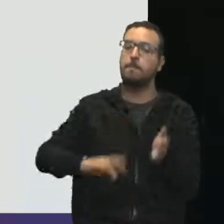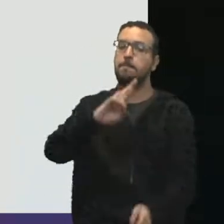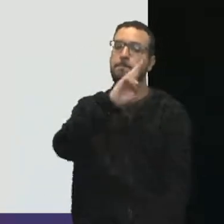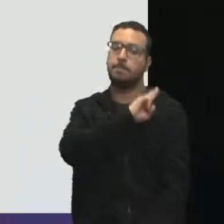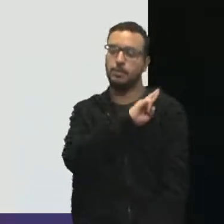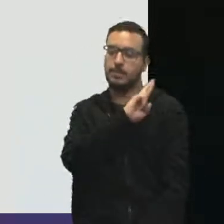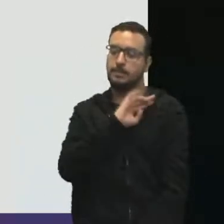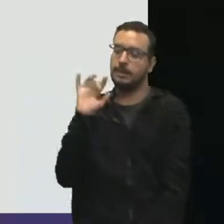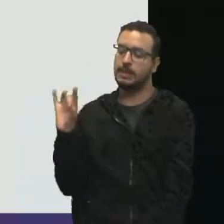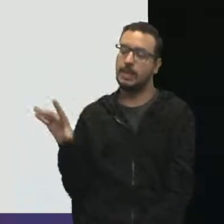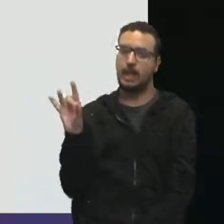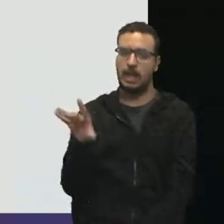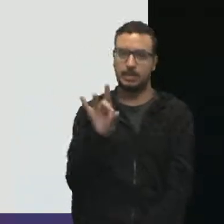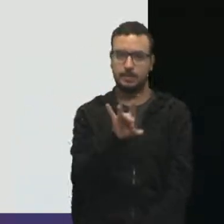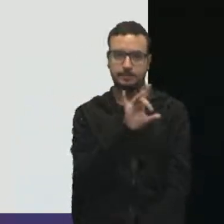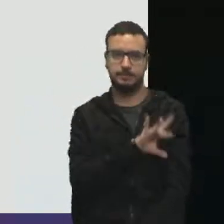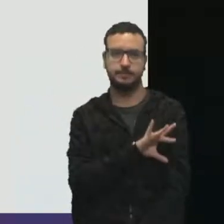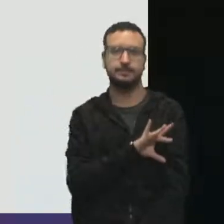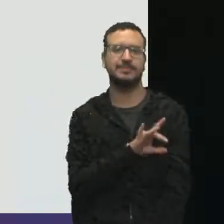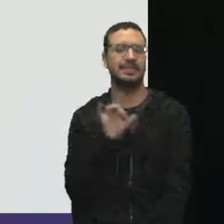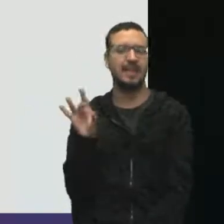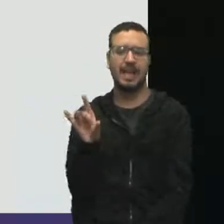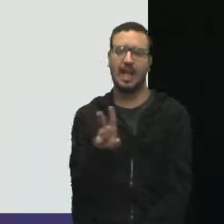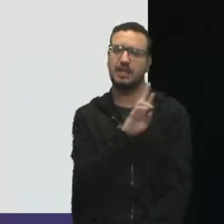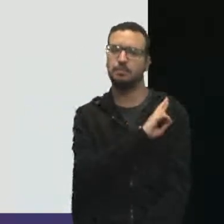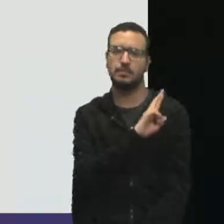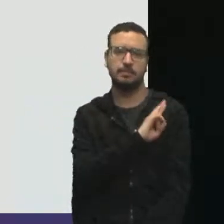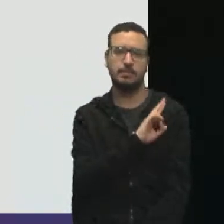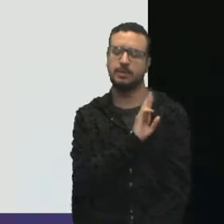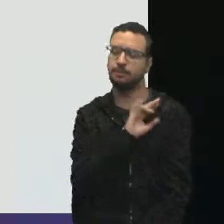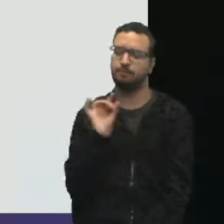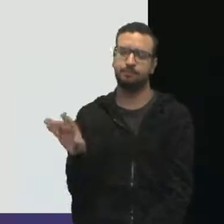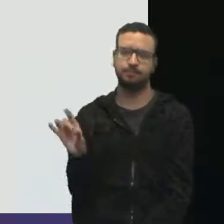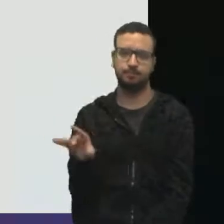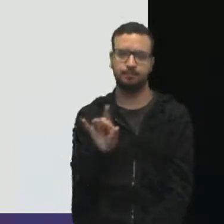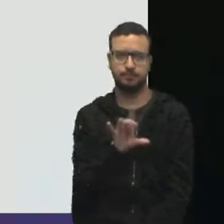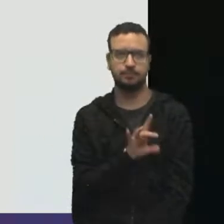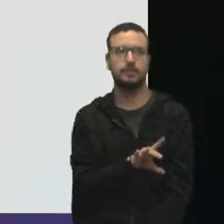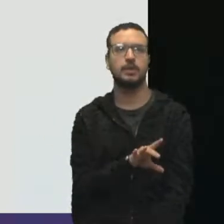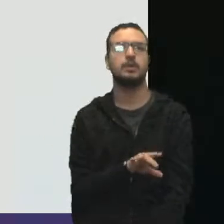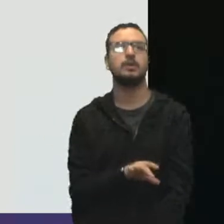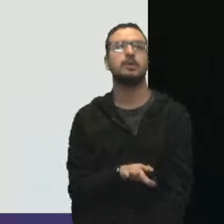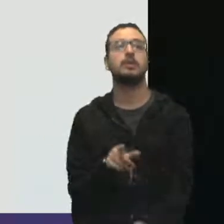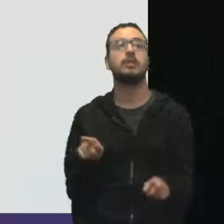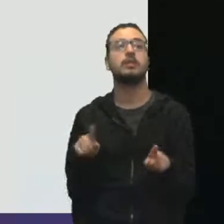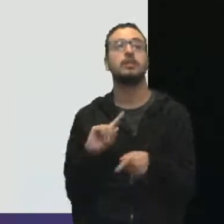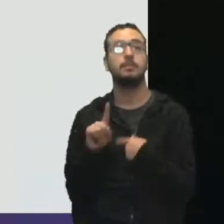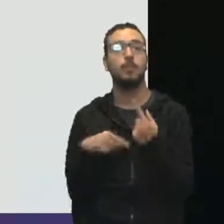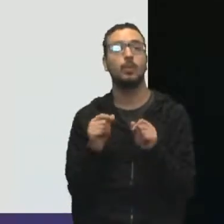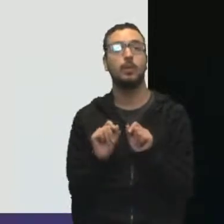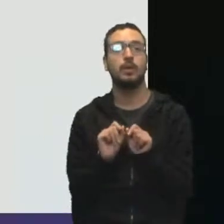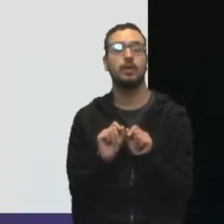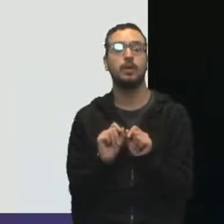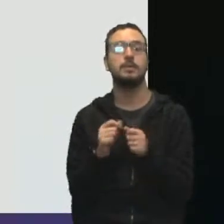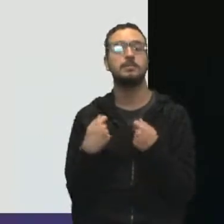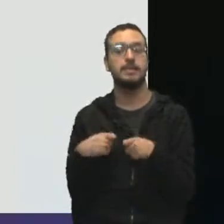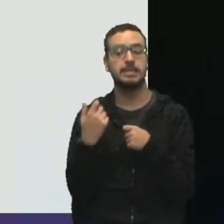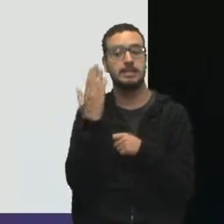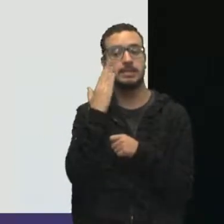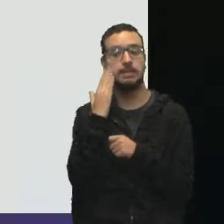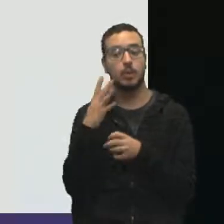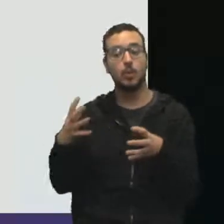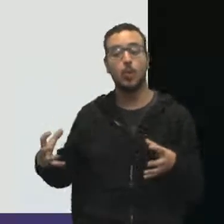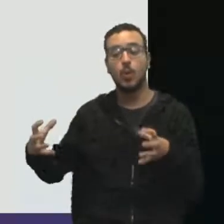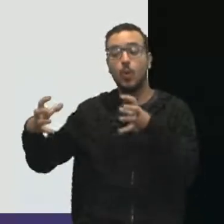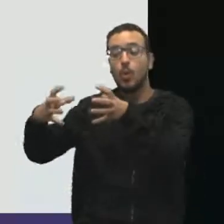pessoas no nosso projeto. A da função. Depois, que você determine quais são as responsabilidades das